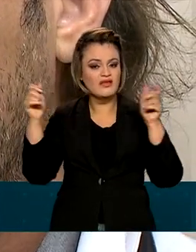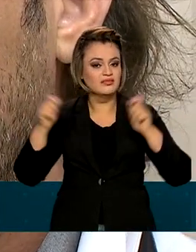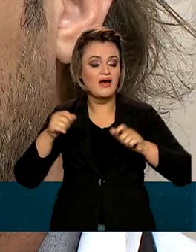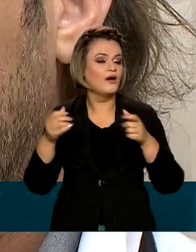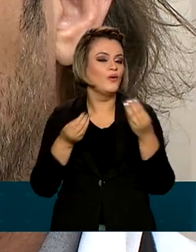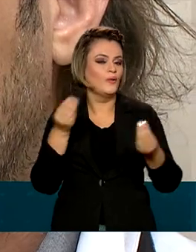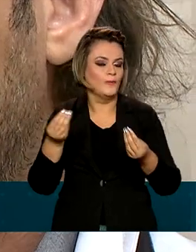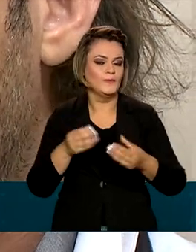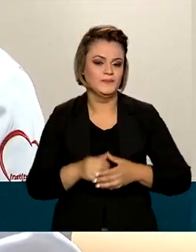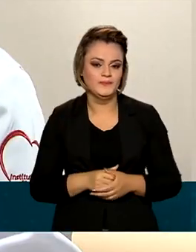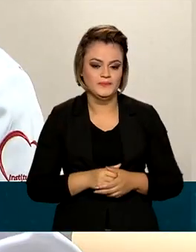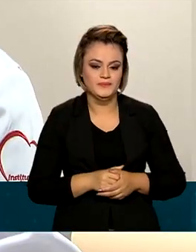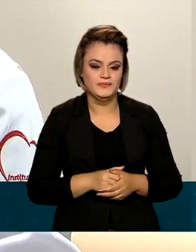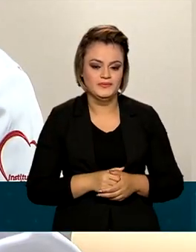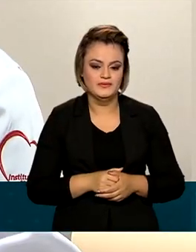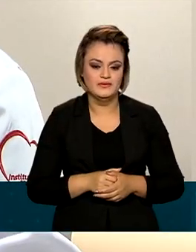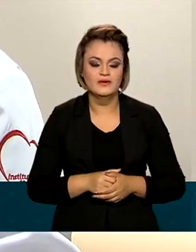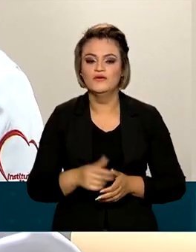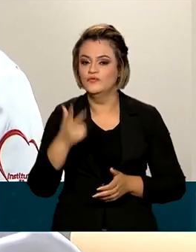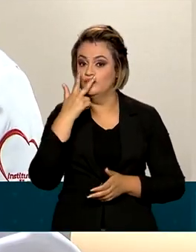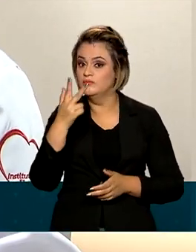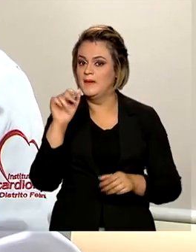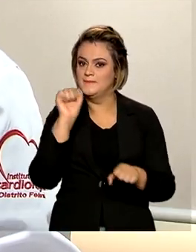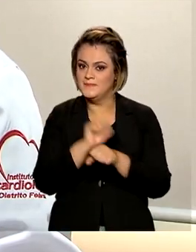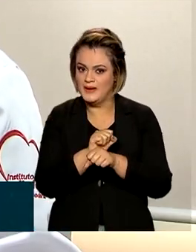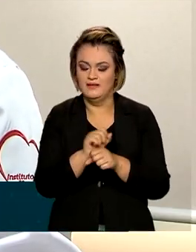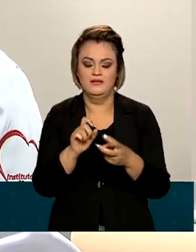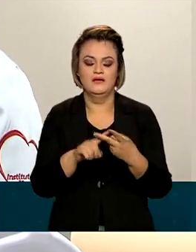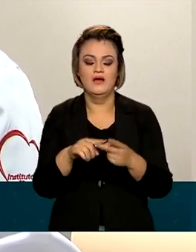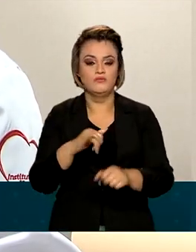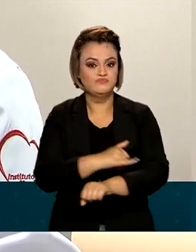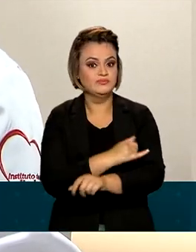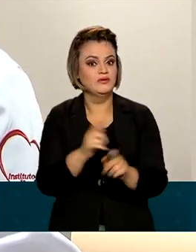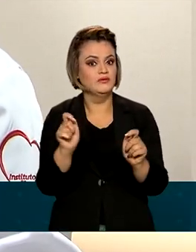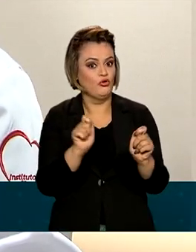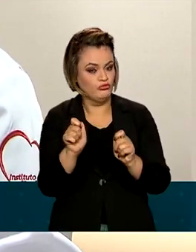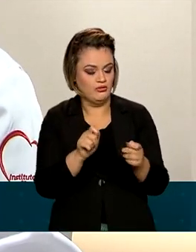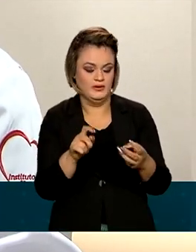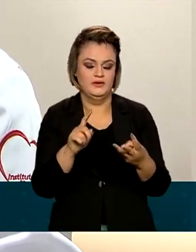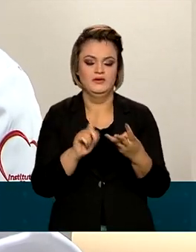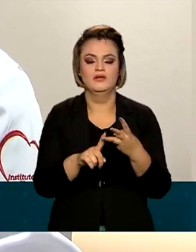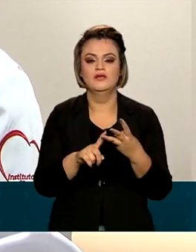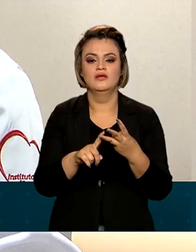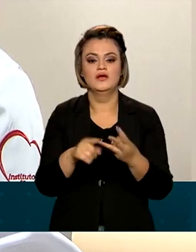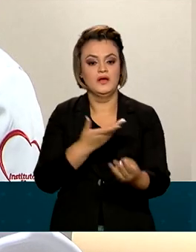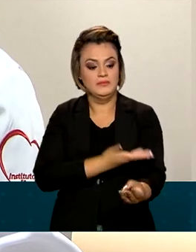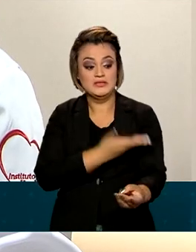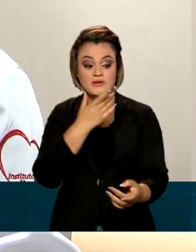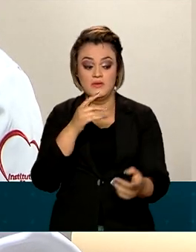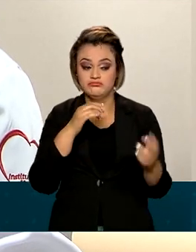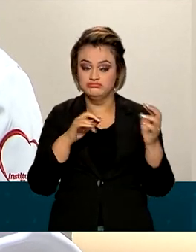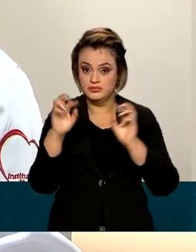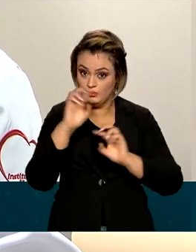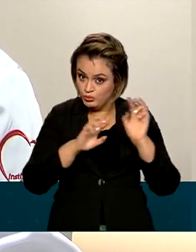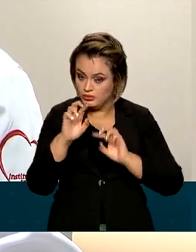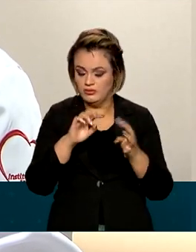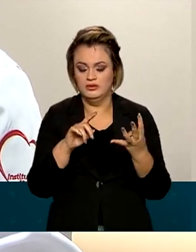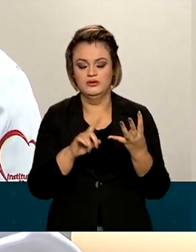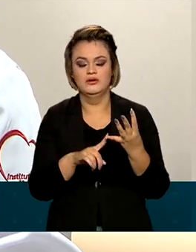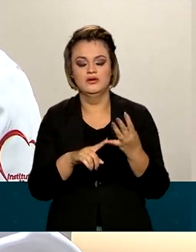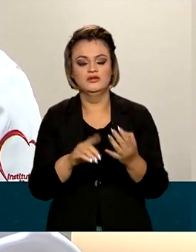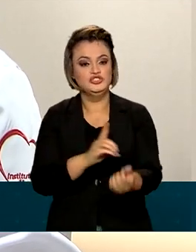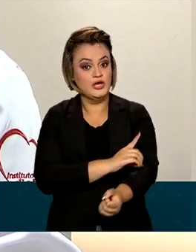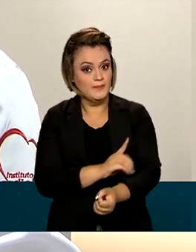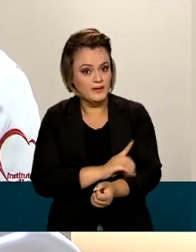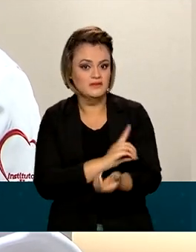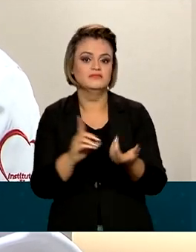alguns cuidados. Isso é salta bagismo, é o controle da obesidade, é o controle da hipertensão arterial, é o controle do